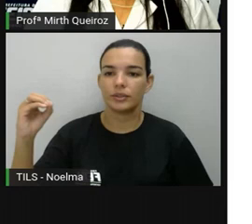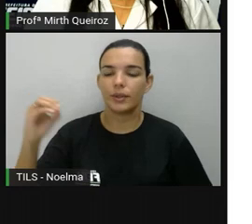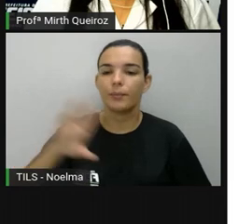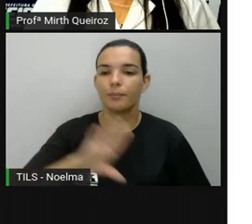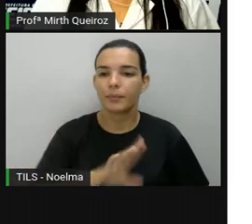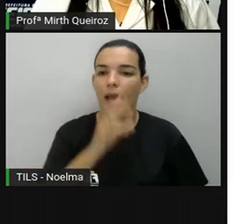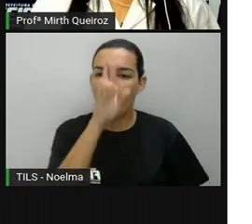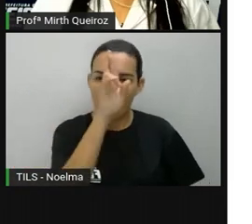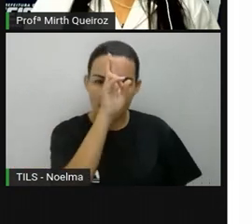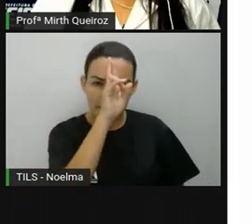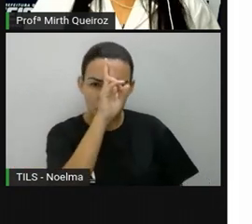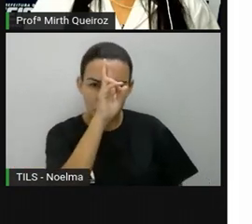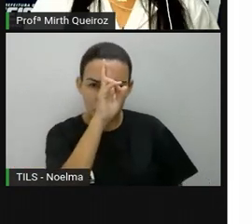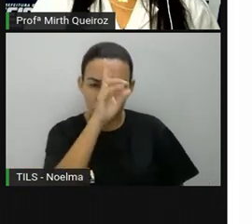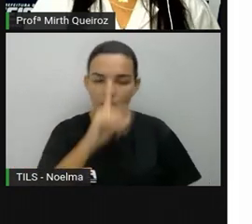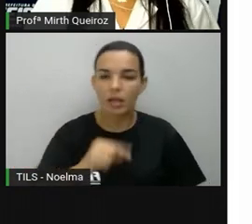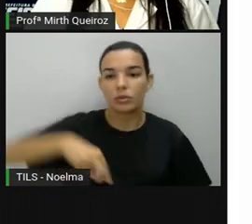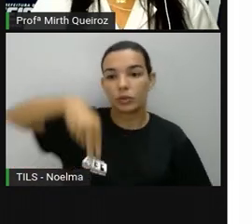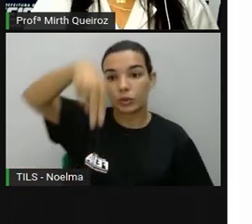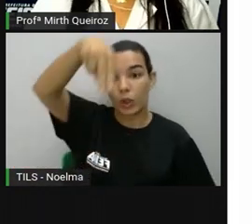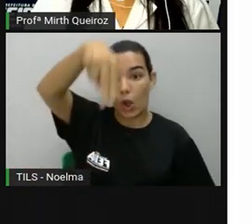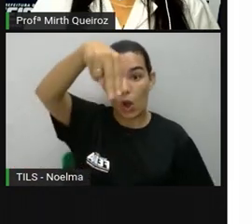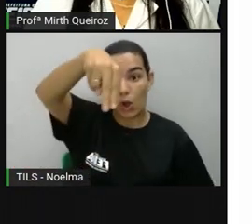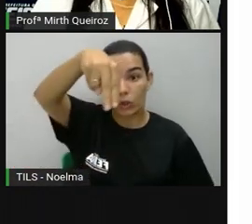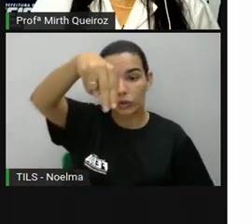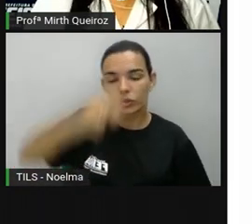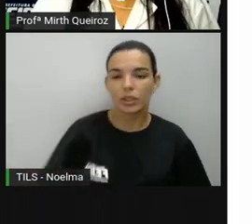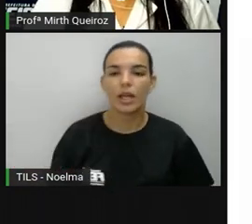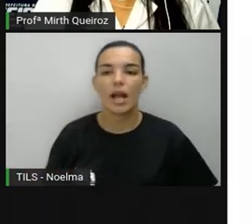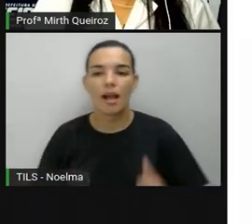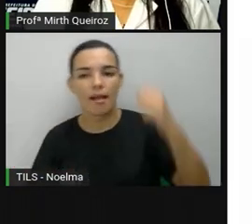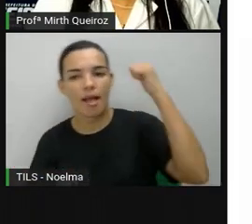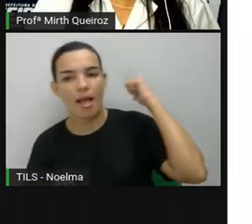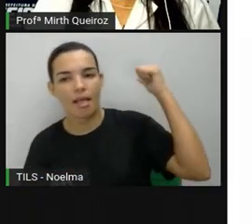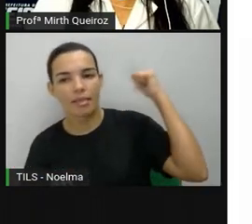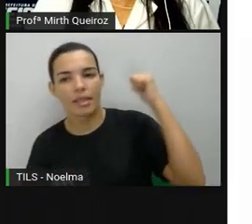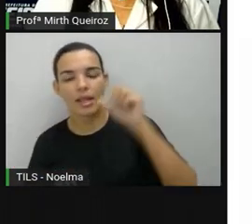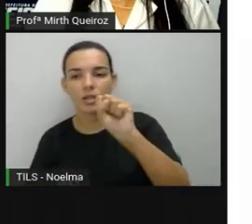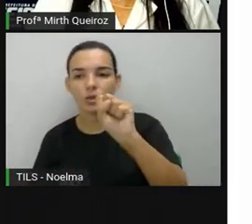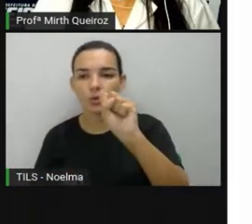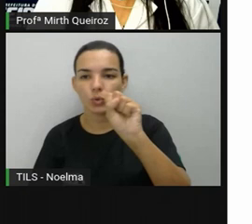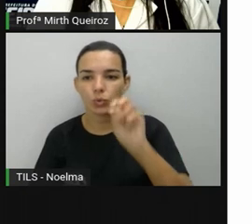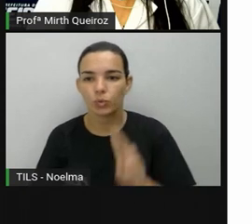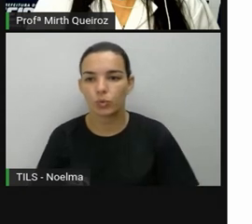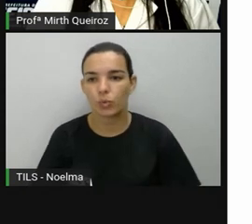posição sul. Então, à frente, nós teremos a posição norte.